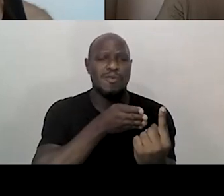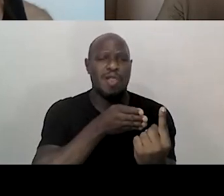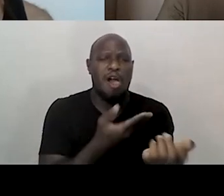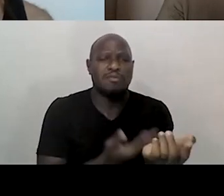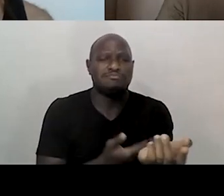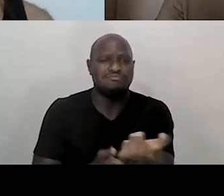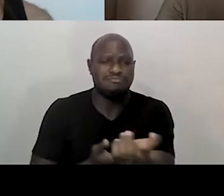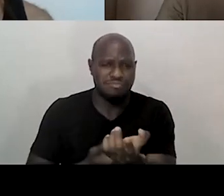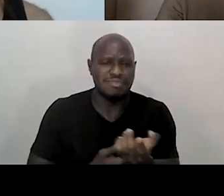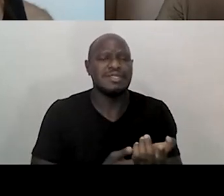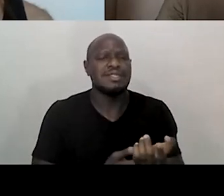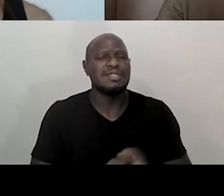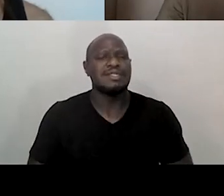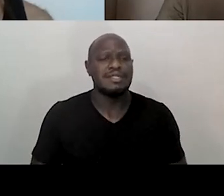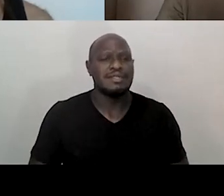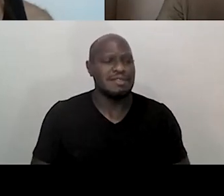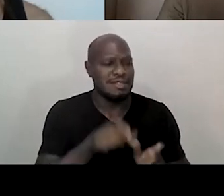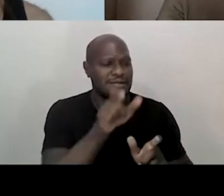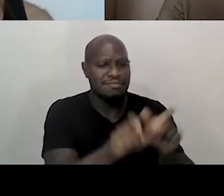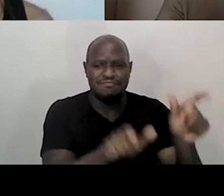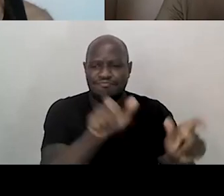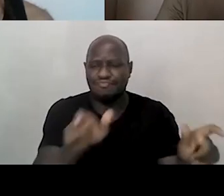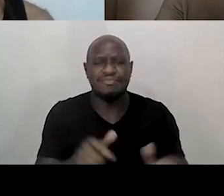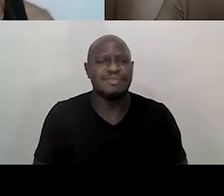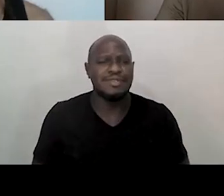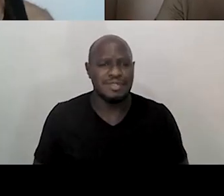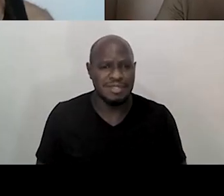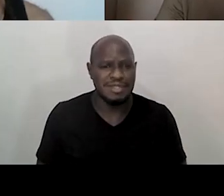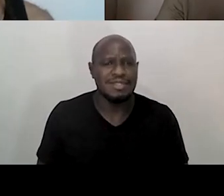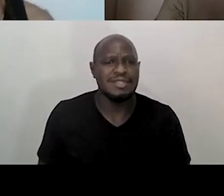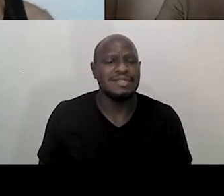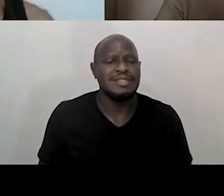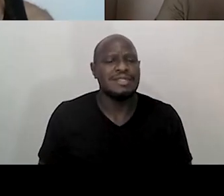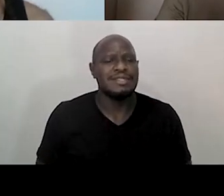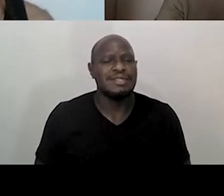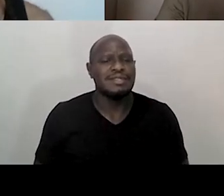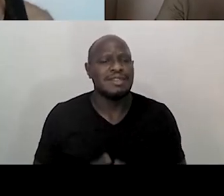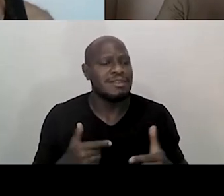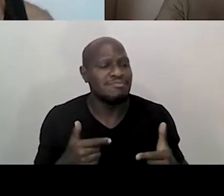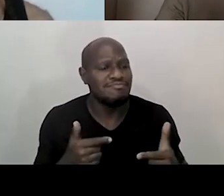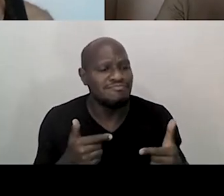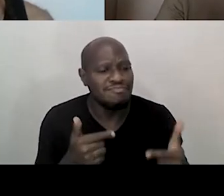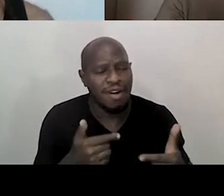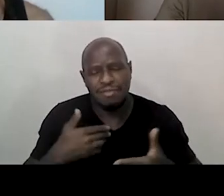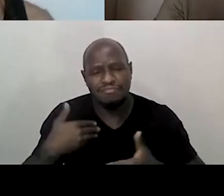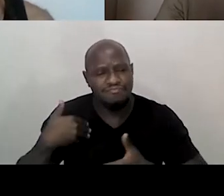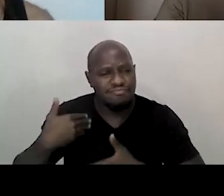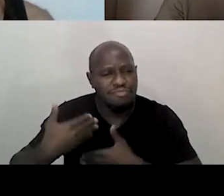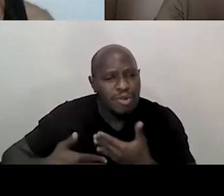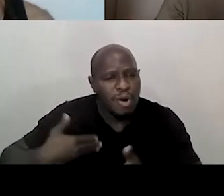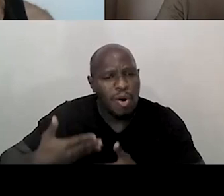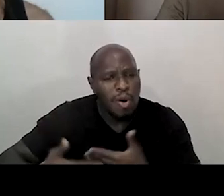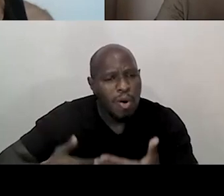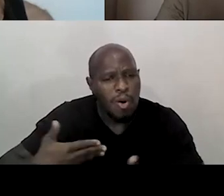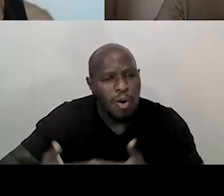com o usuário na ferramenta do processo de